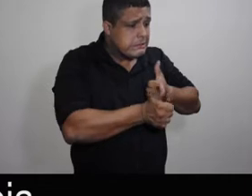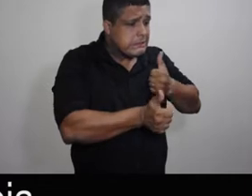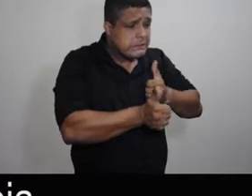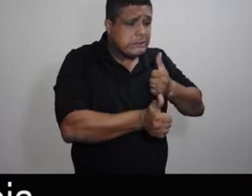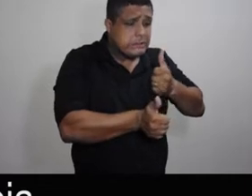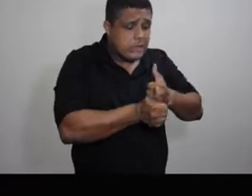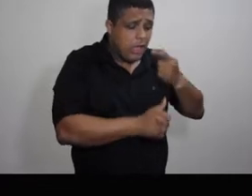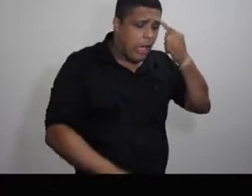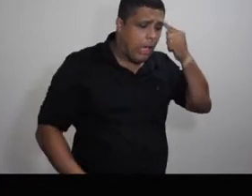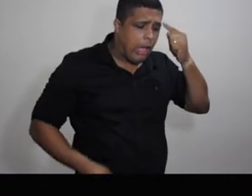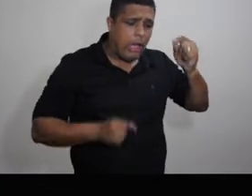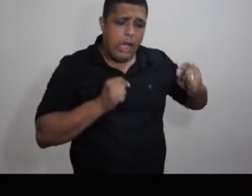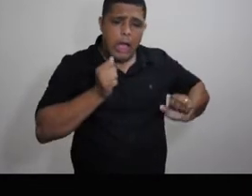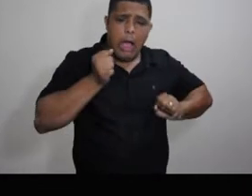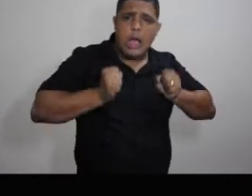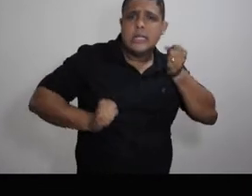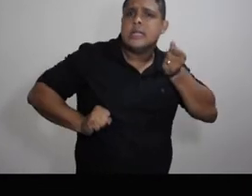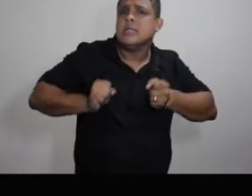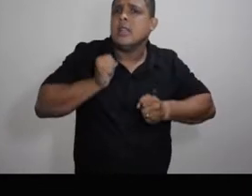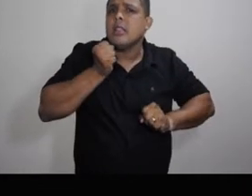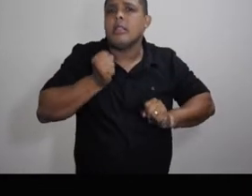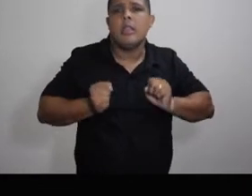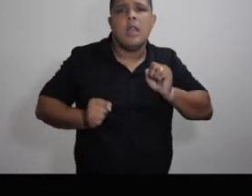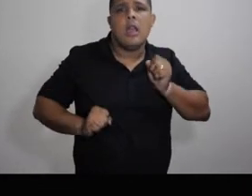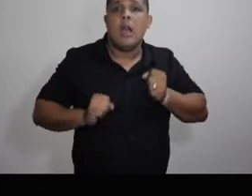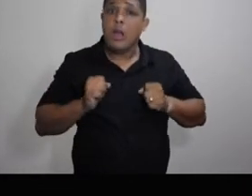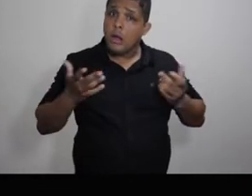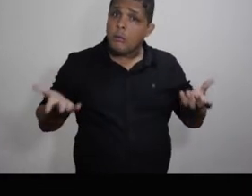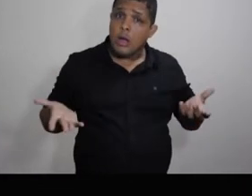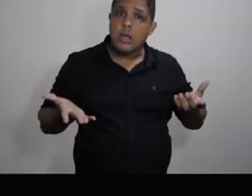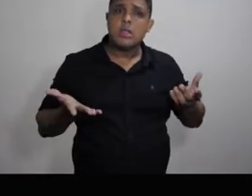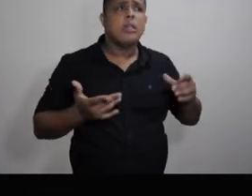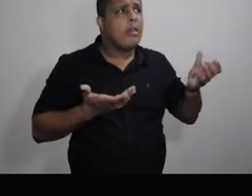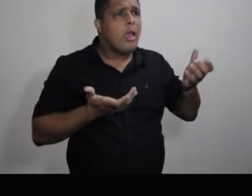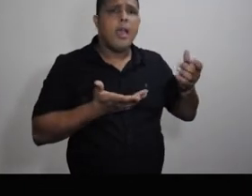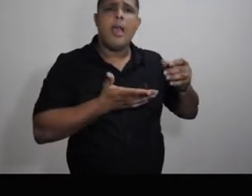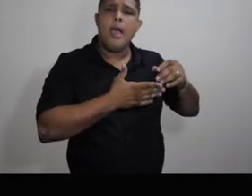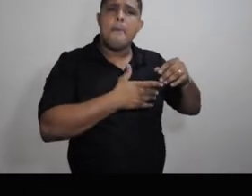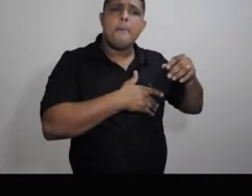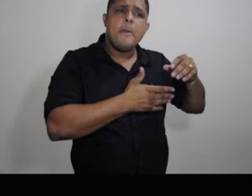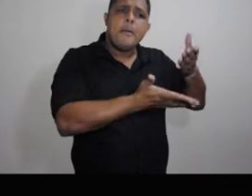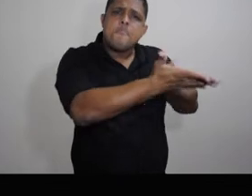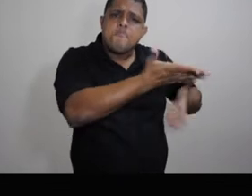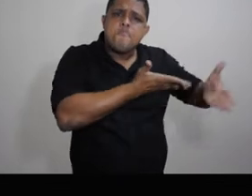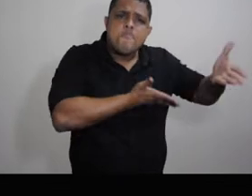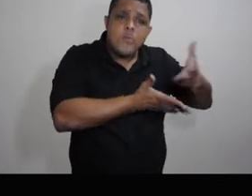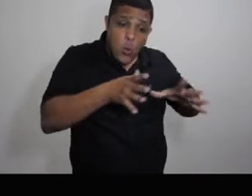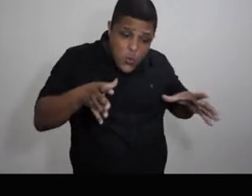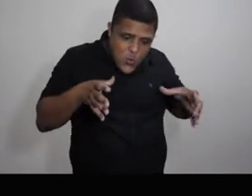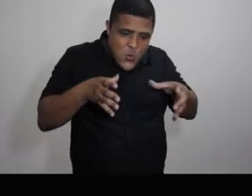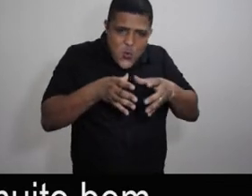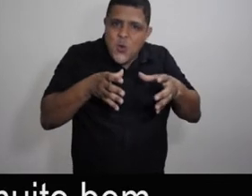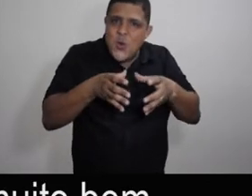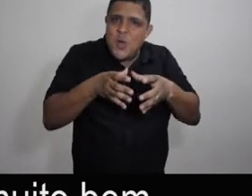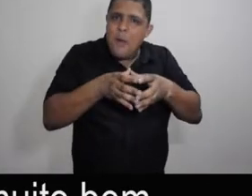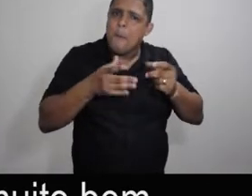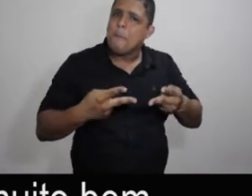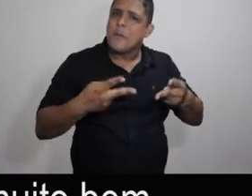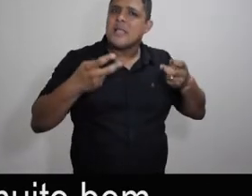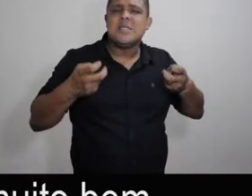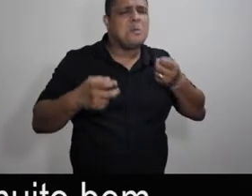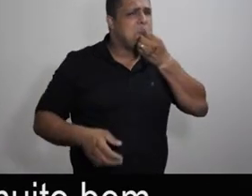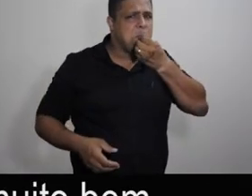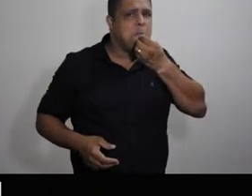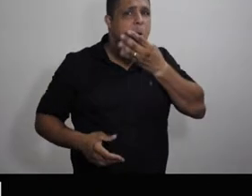sem ideia e fica naquela ansiedade, ou então quer trocar com a outra mãe. aí, nesse conjunto, a gente tem percebido que tem